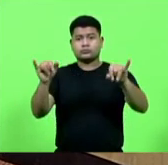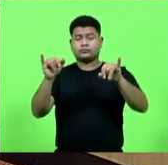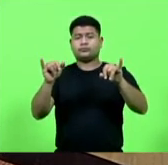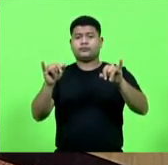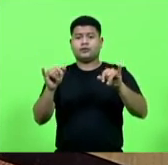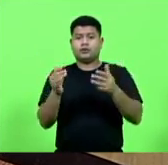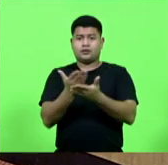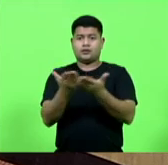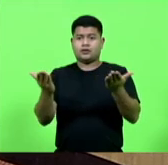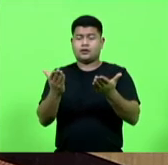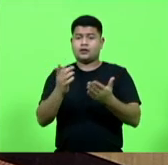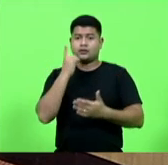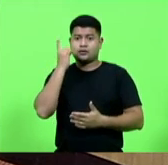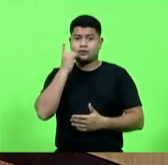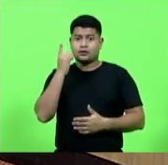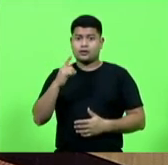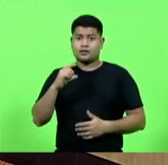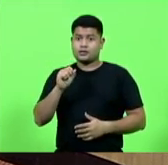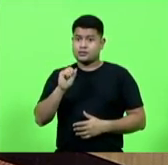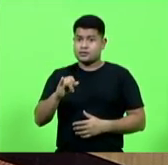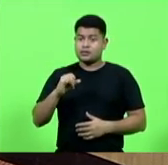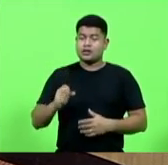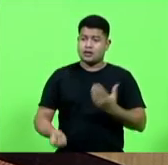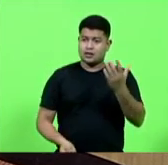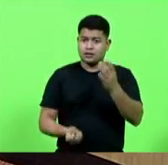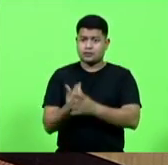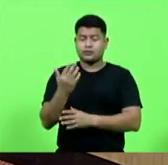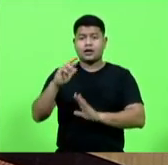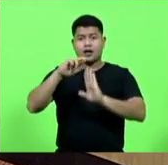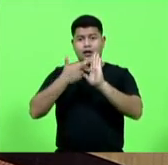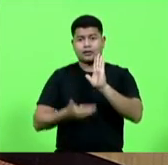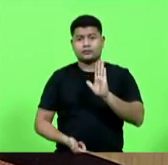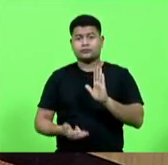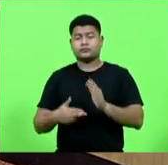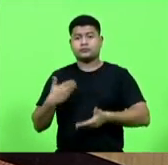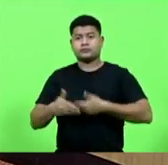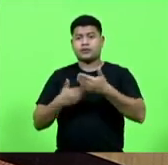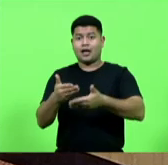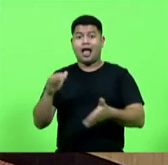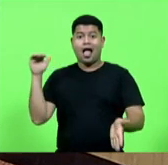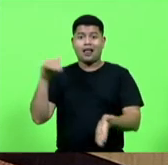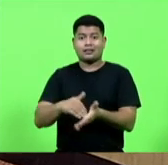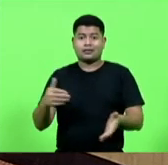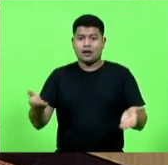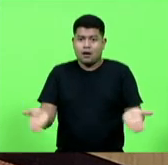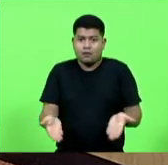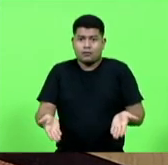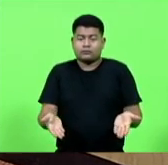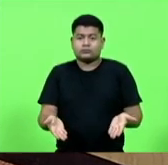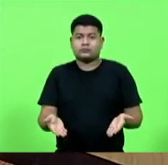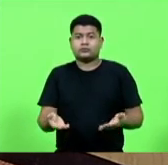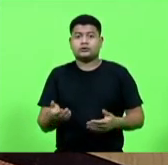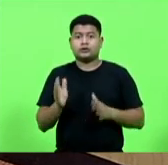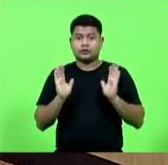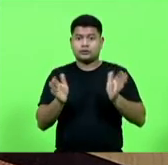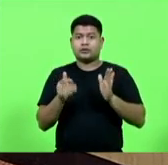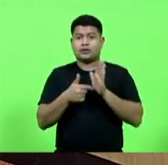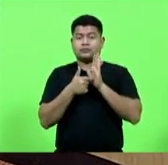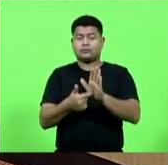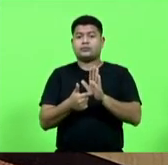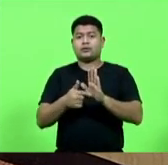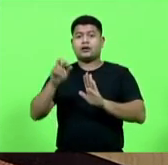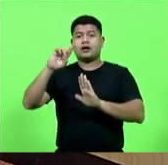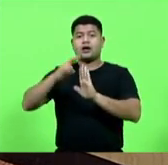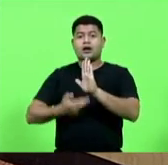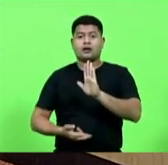entanto, esta resolução pela criação da Procuradoria da Mulher tramitada até aqui, nós já apresentamos uma resolução